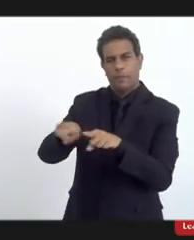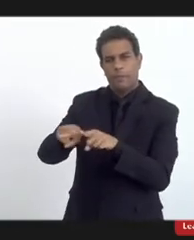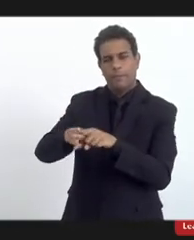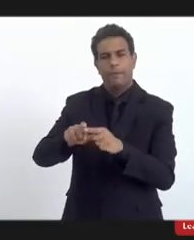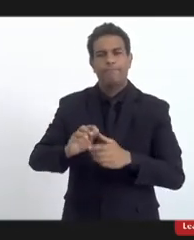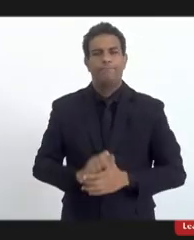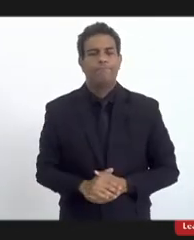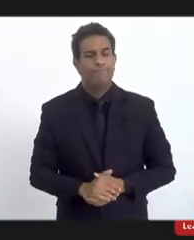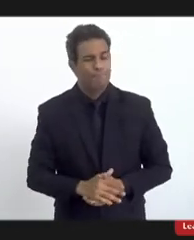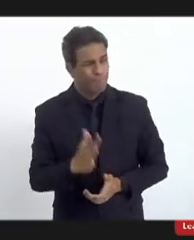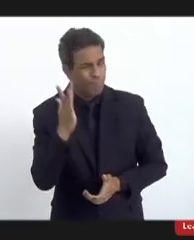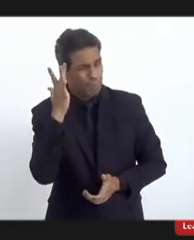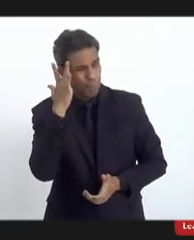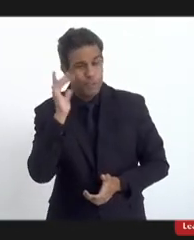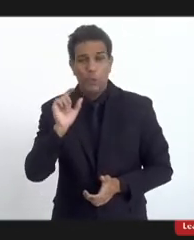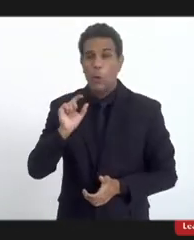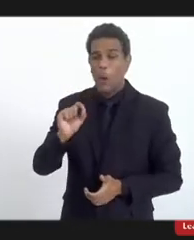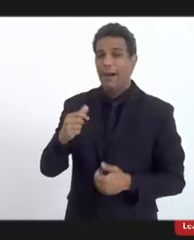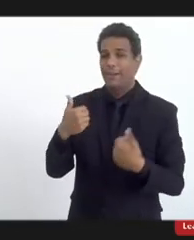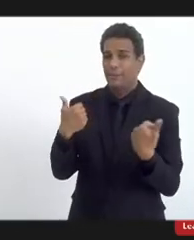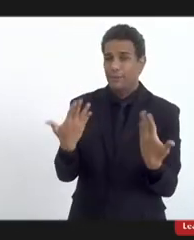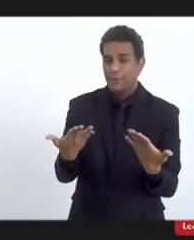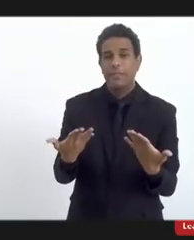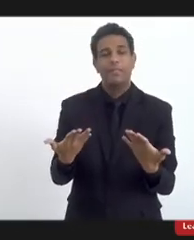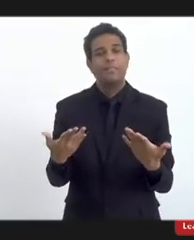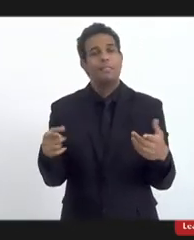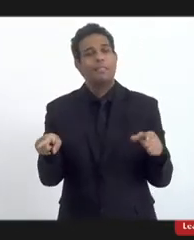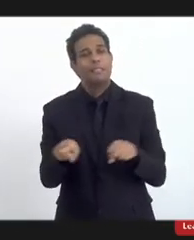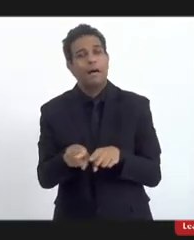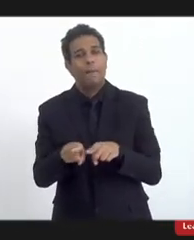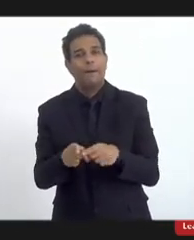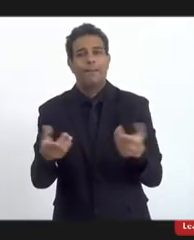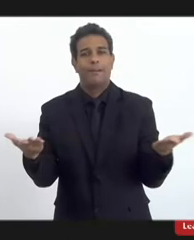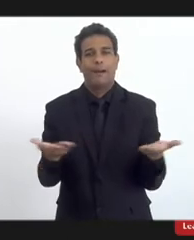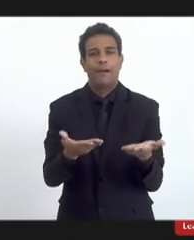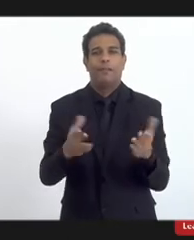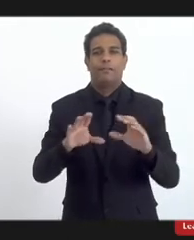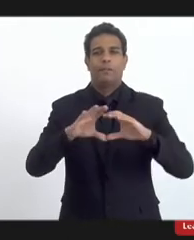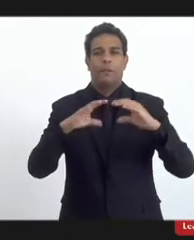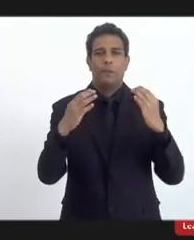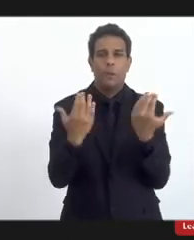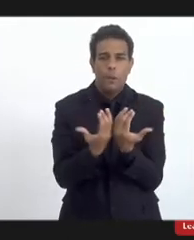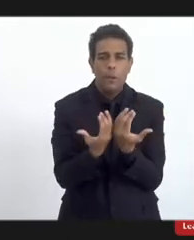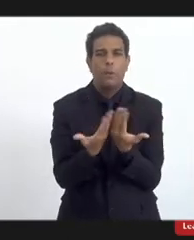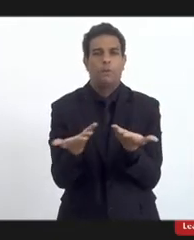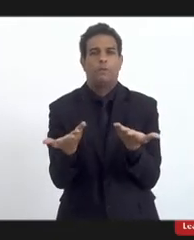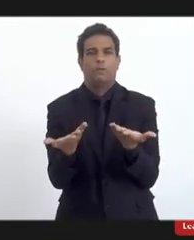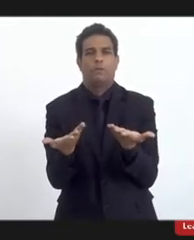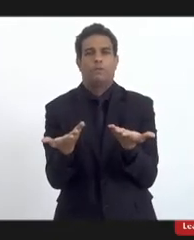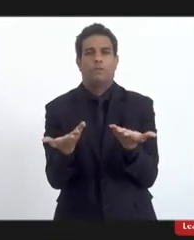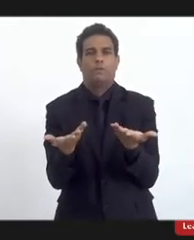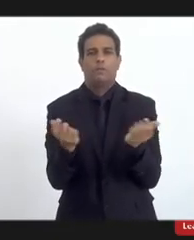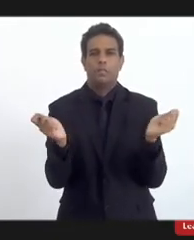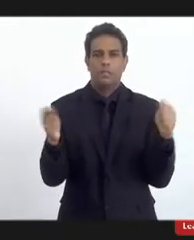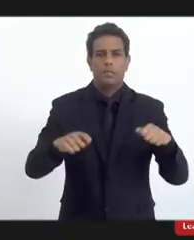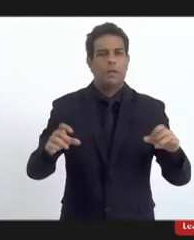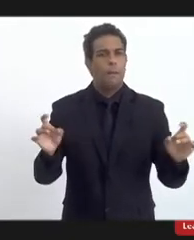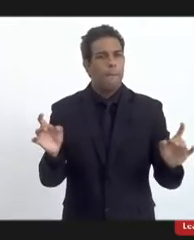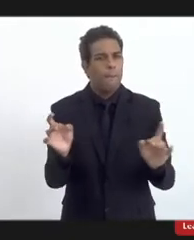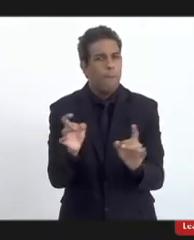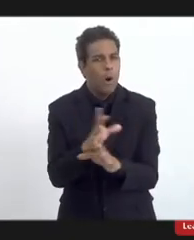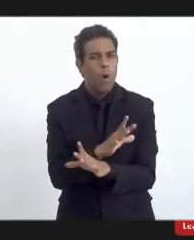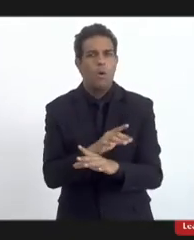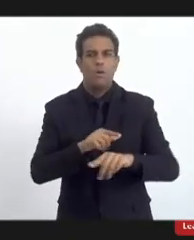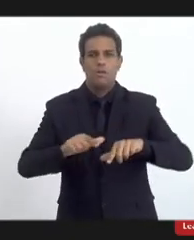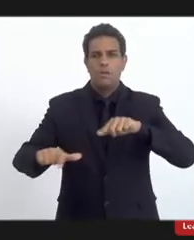E eu acho até, inclusive, deputada, que mesmo que a comissão parlamentar de inquérito conclua o seu